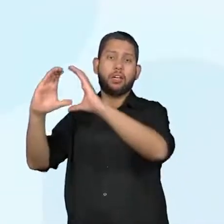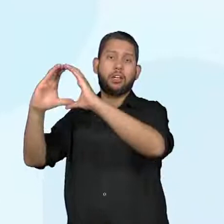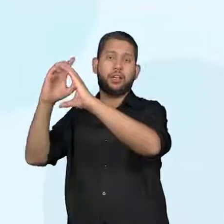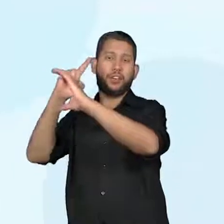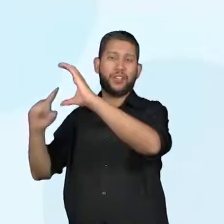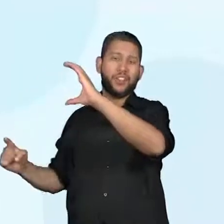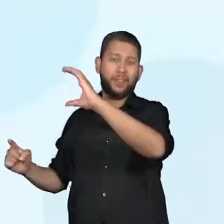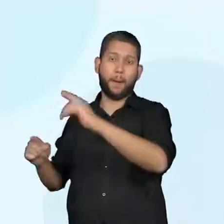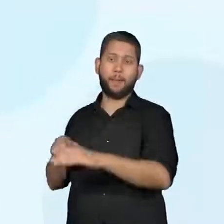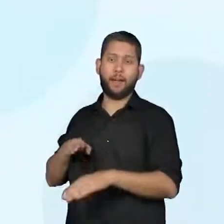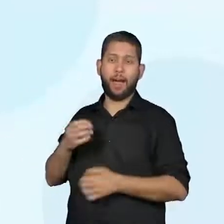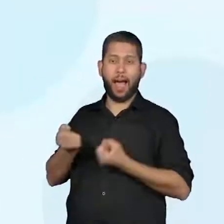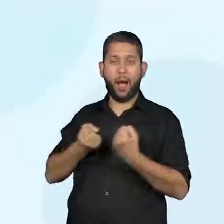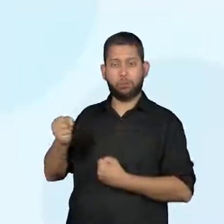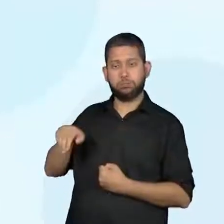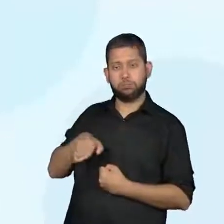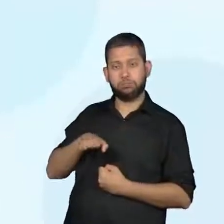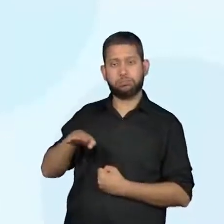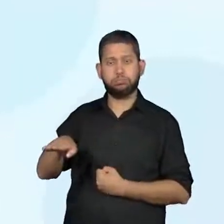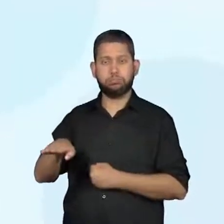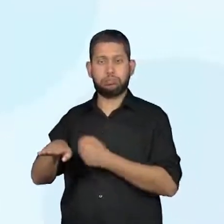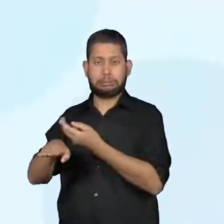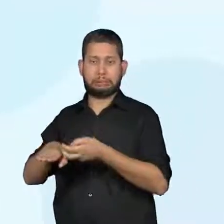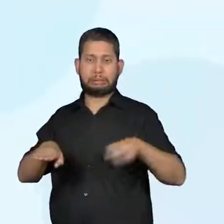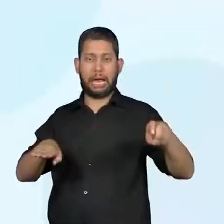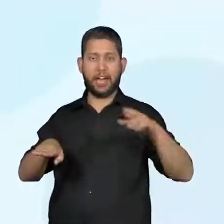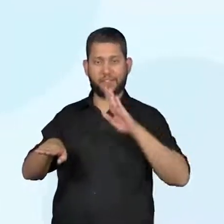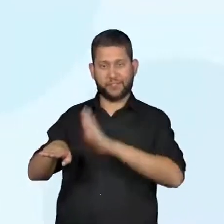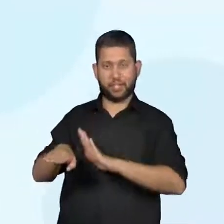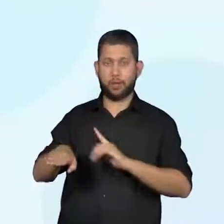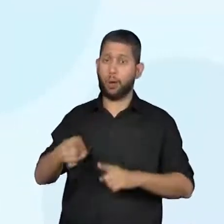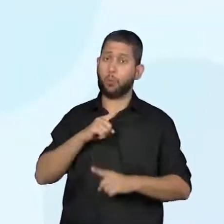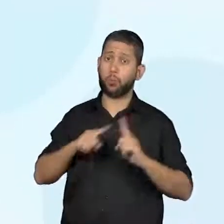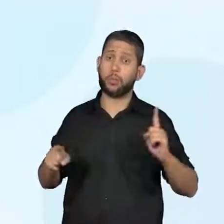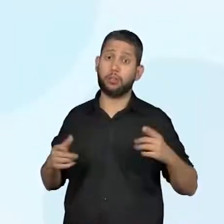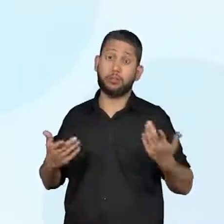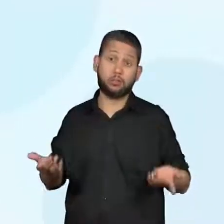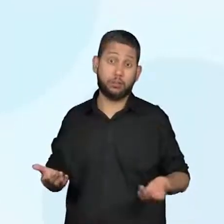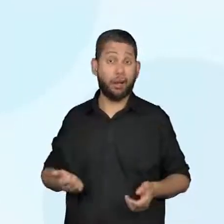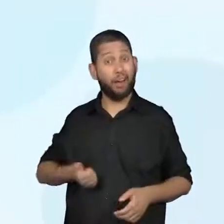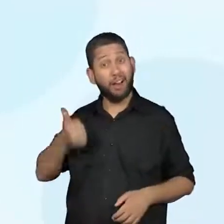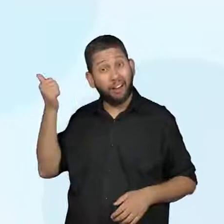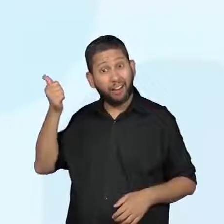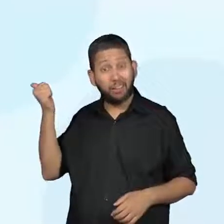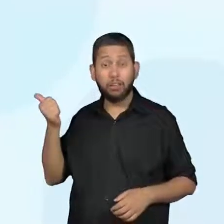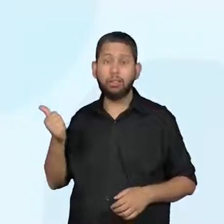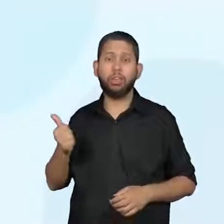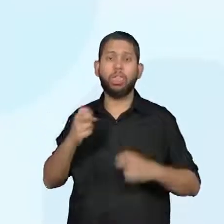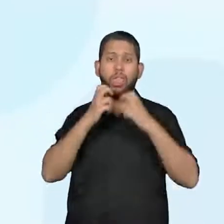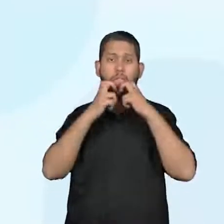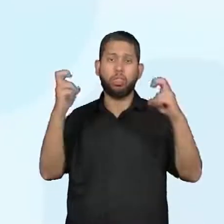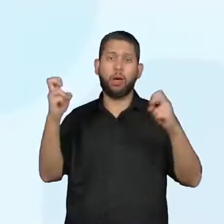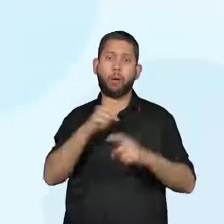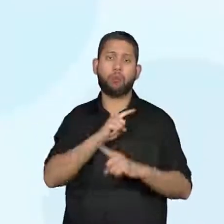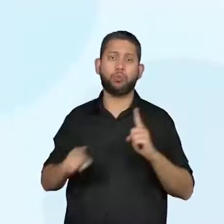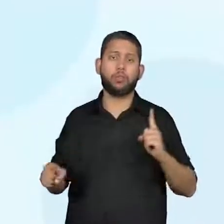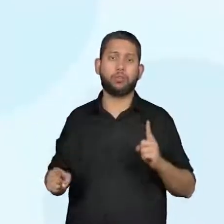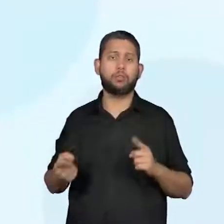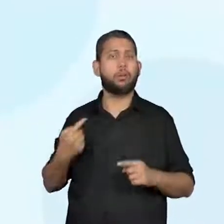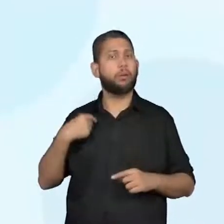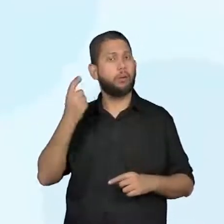proibido... Atravessar. Atravessar. Nesse caso, proibido gritar, não é? A nossa saúde auditiva